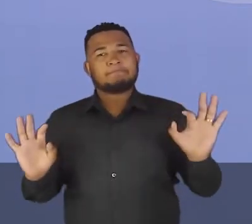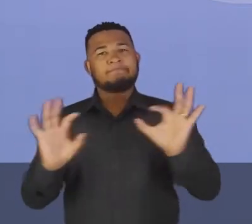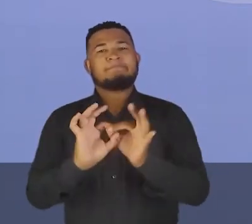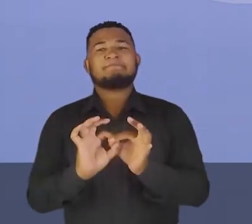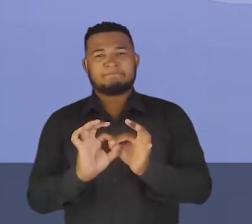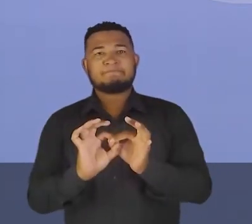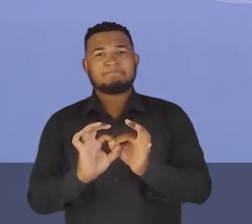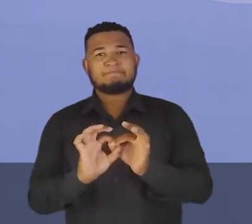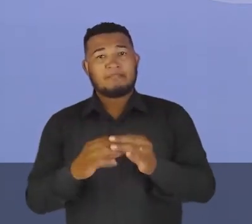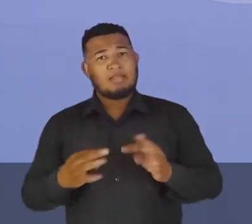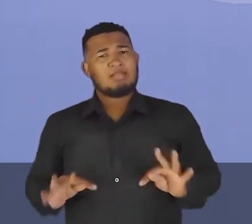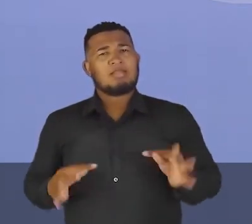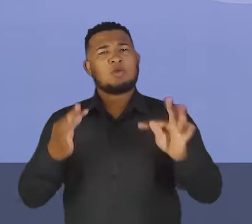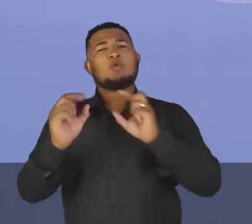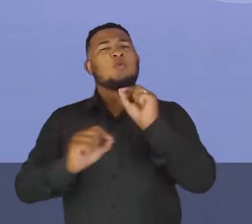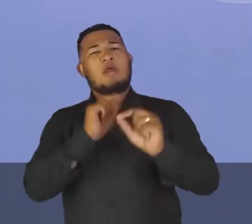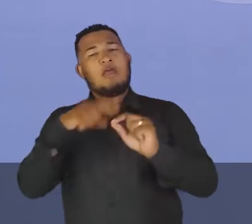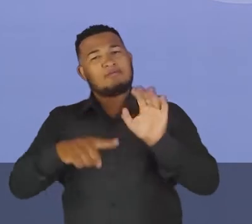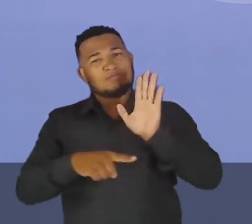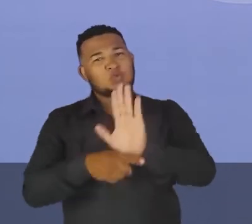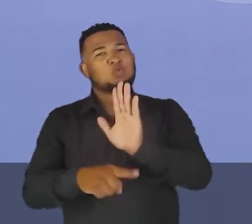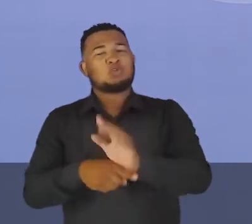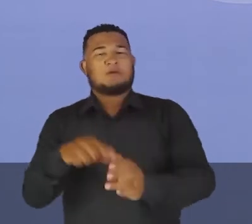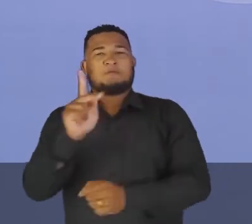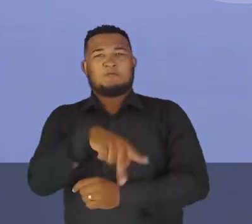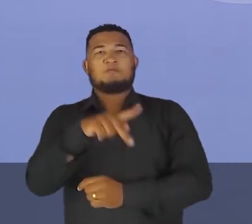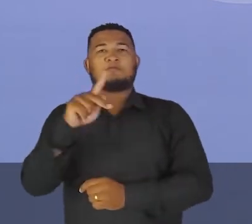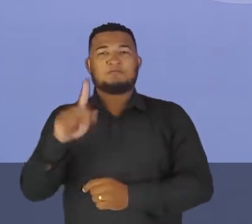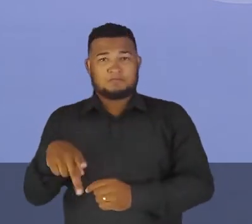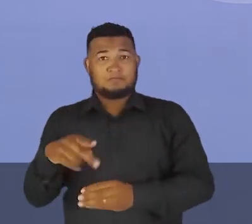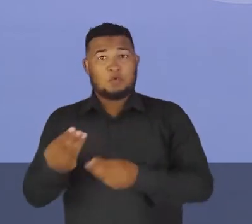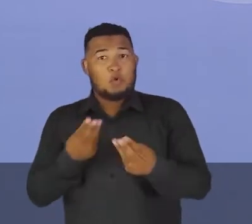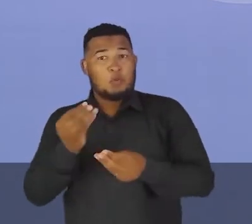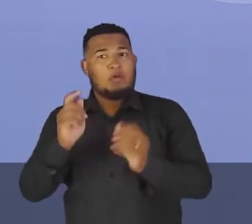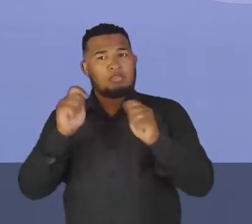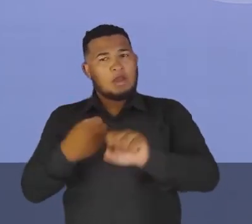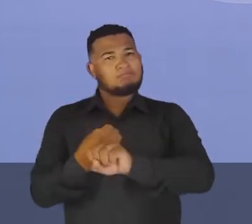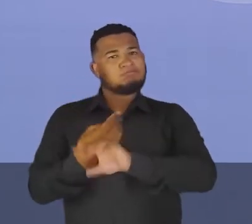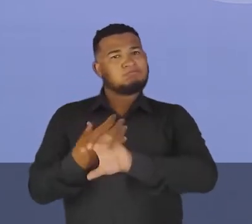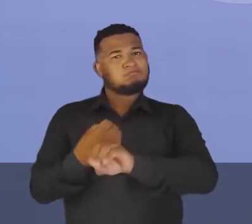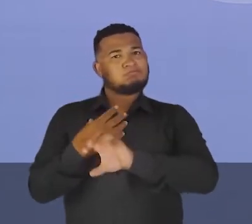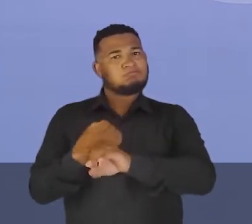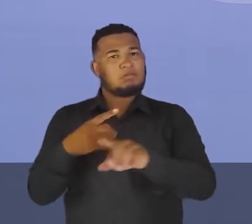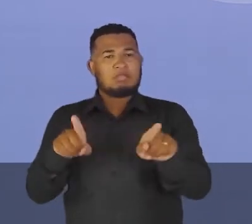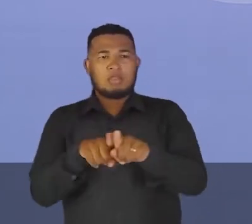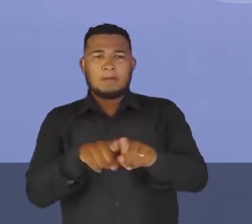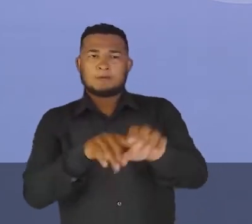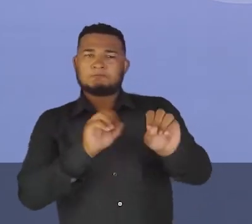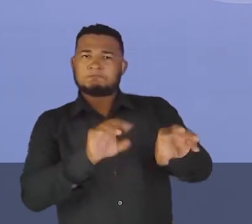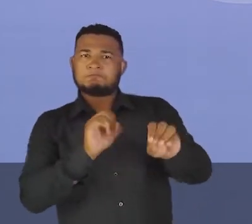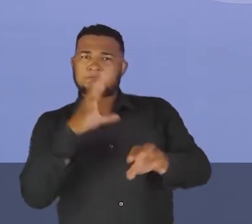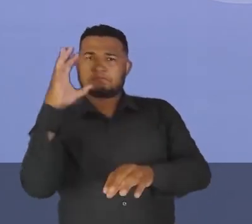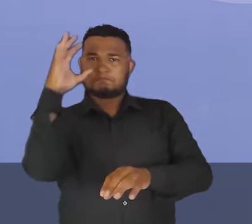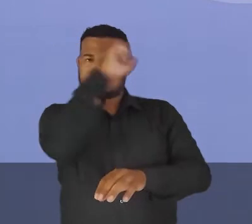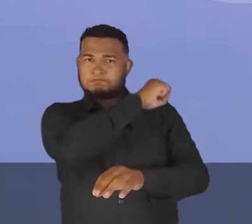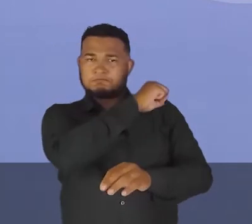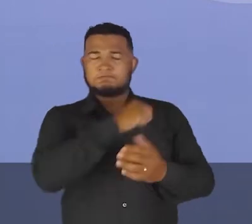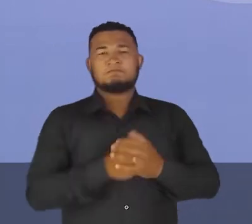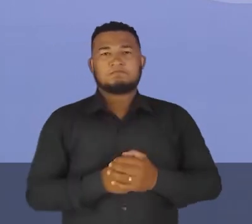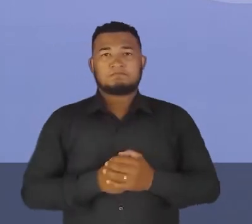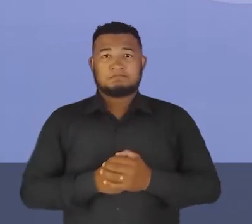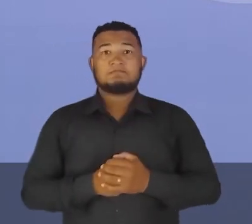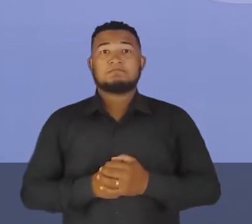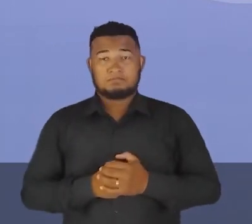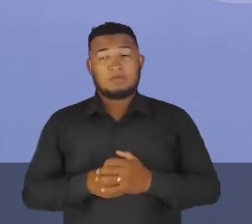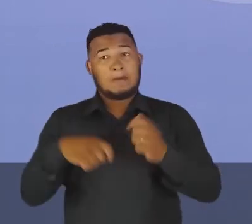A tecnologia, ela vem para auxiliar o professor no processo de ensino-aprendizagem, tá? A gente precisa entender, então, que os